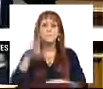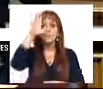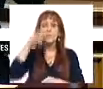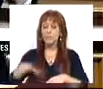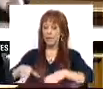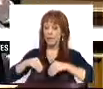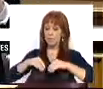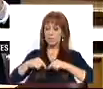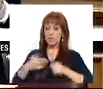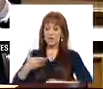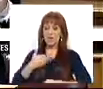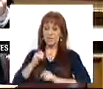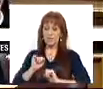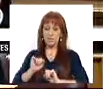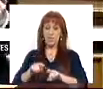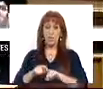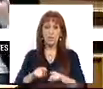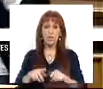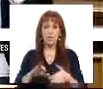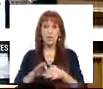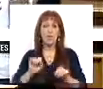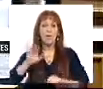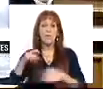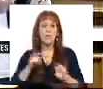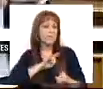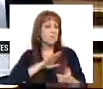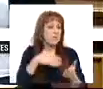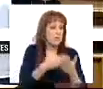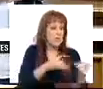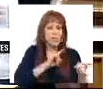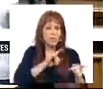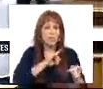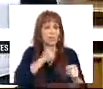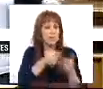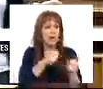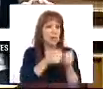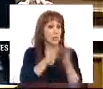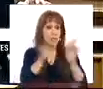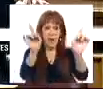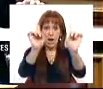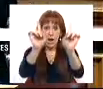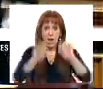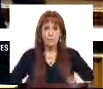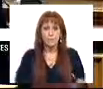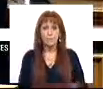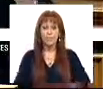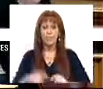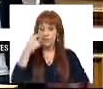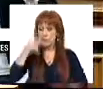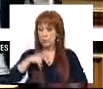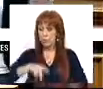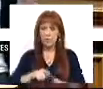vai assumir essas dívidas. As pessoas vão pensar assim, bem passa para os privados, os privados pagam tudo. Nada disso. São os